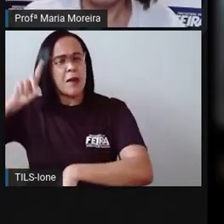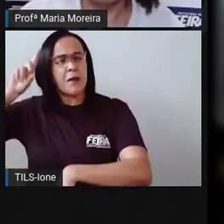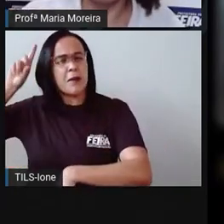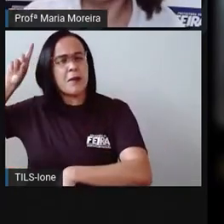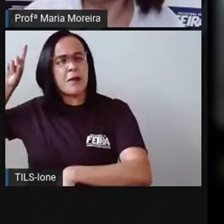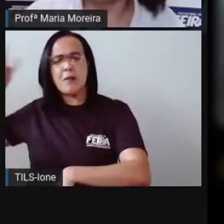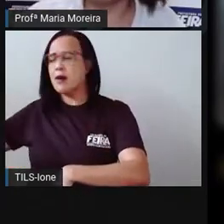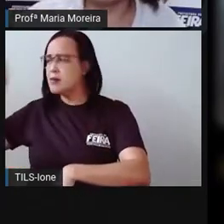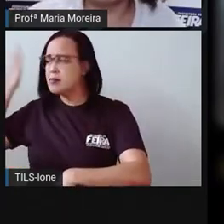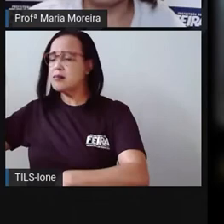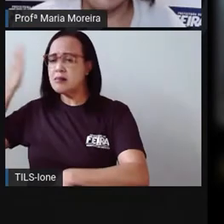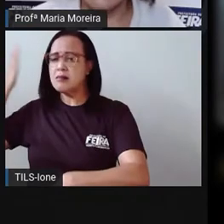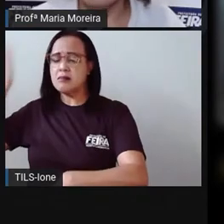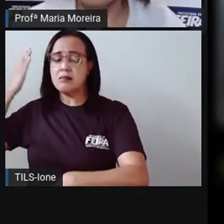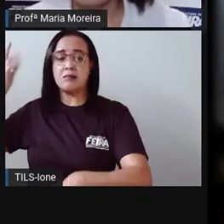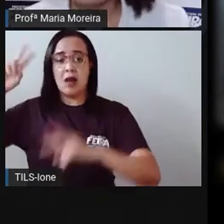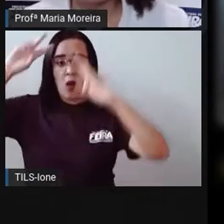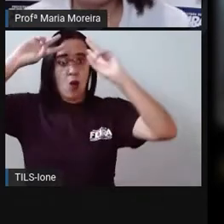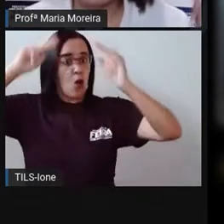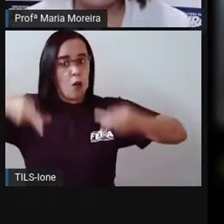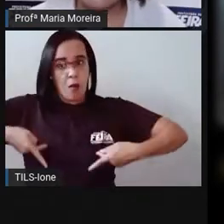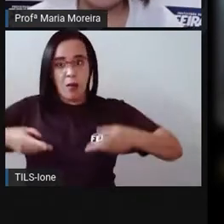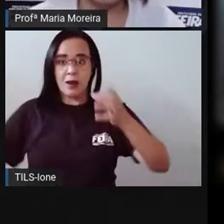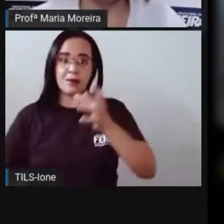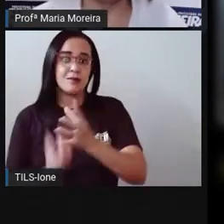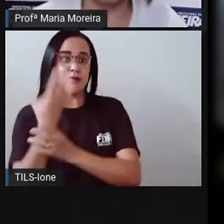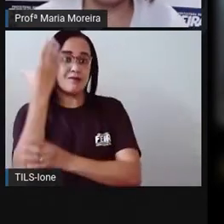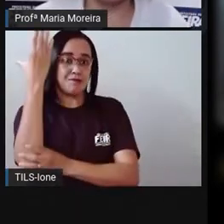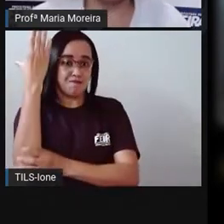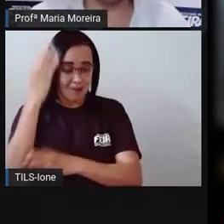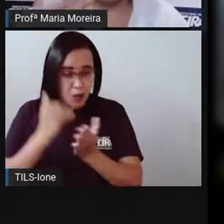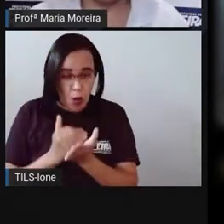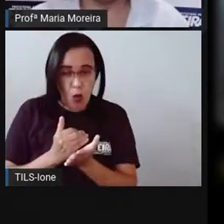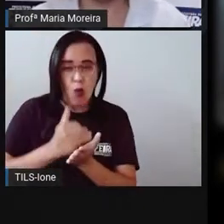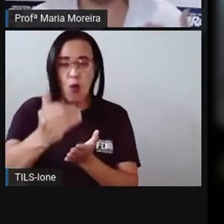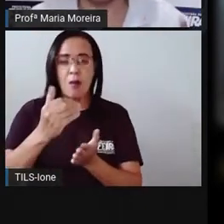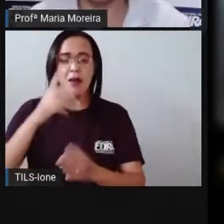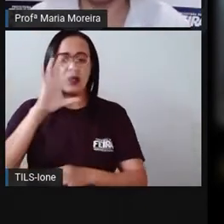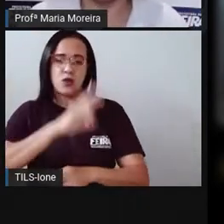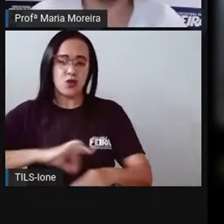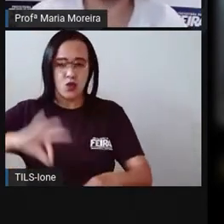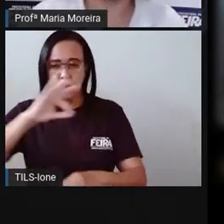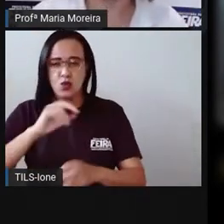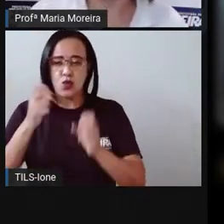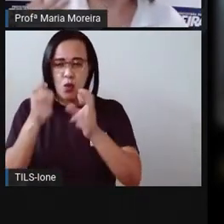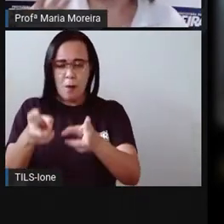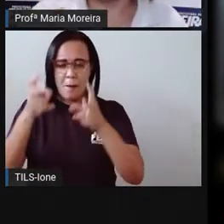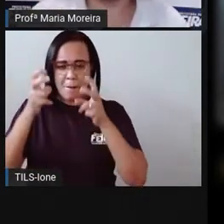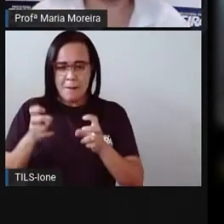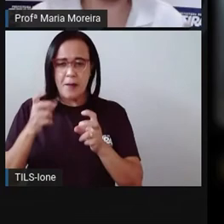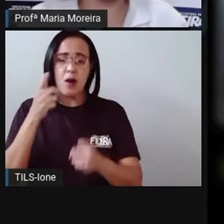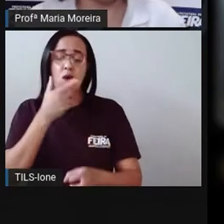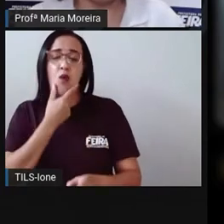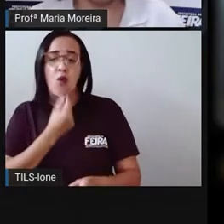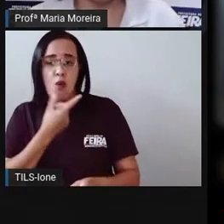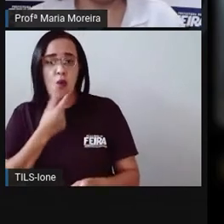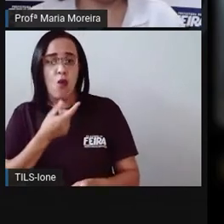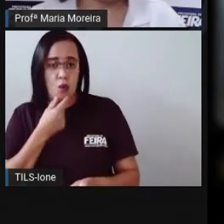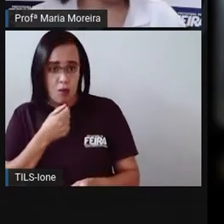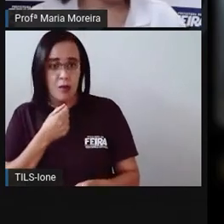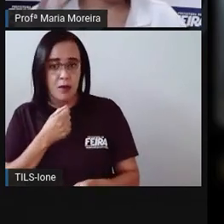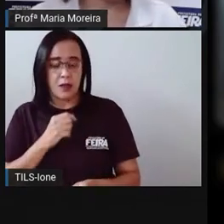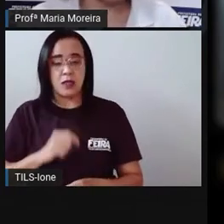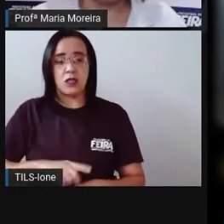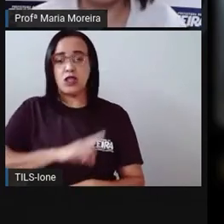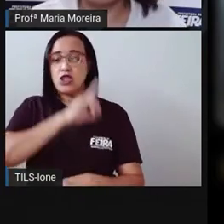da humanidade, lá do princípio, quando o homem percebeu que existia essa ideia de dia, noite.